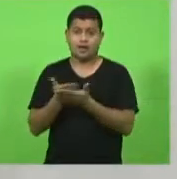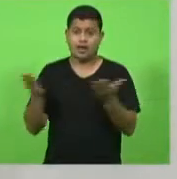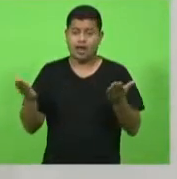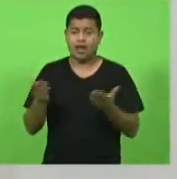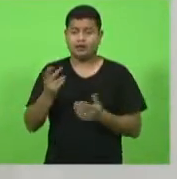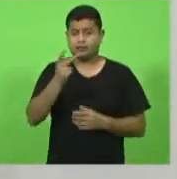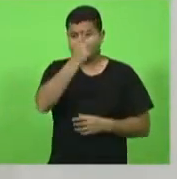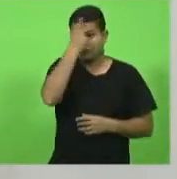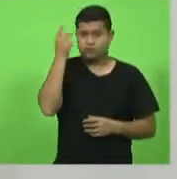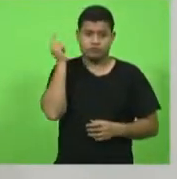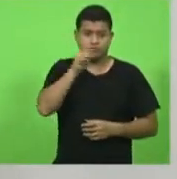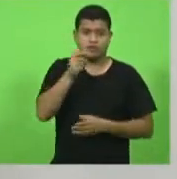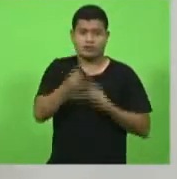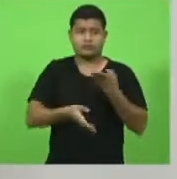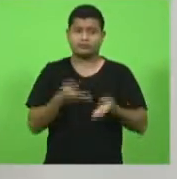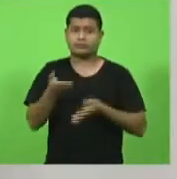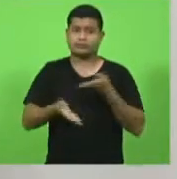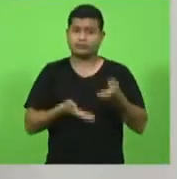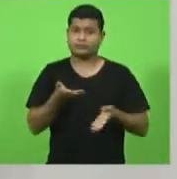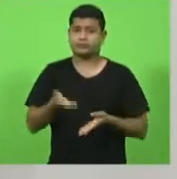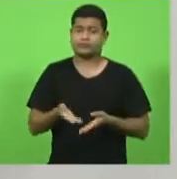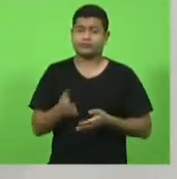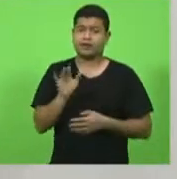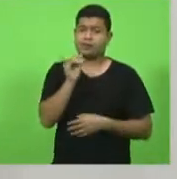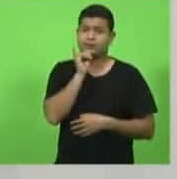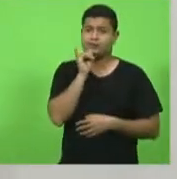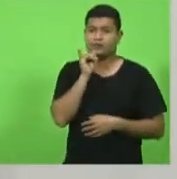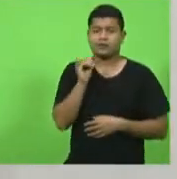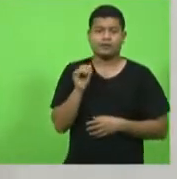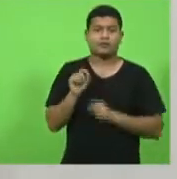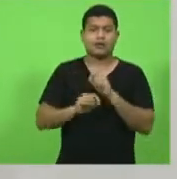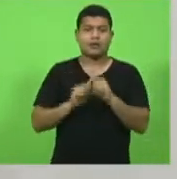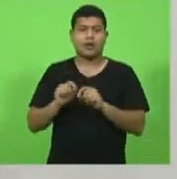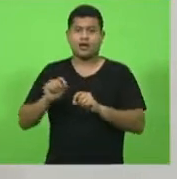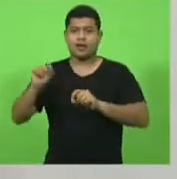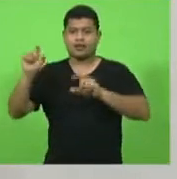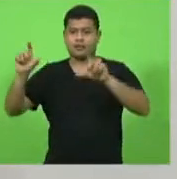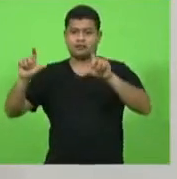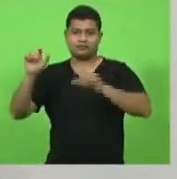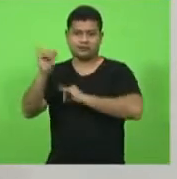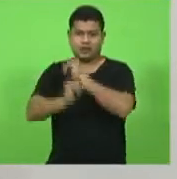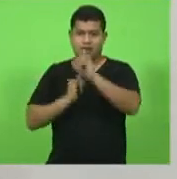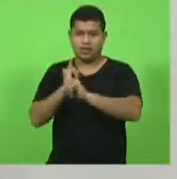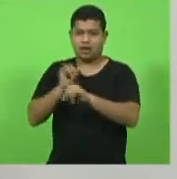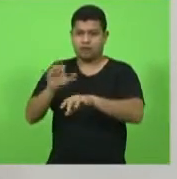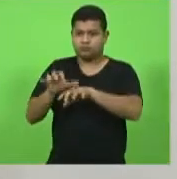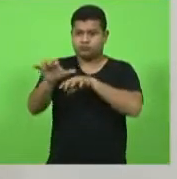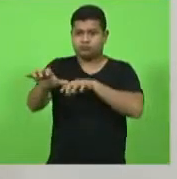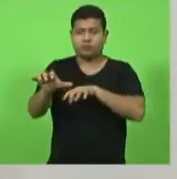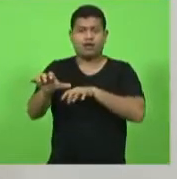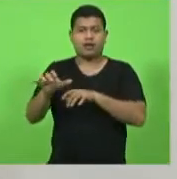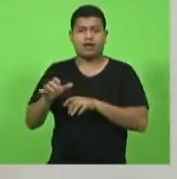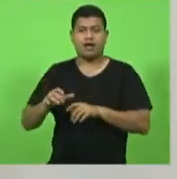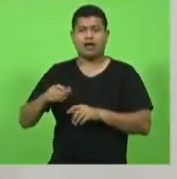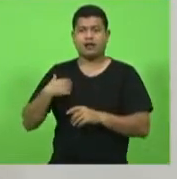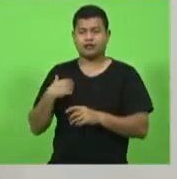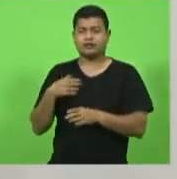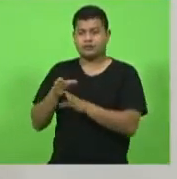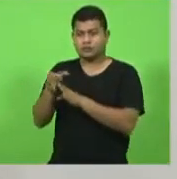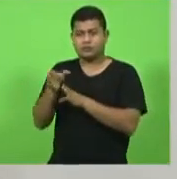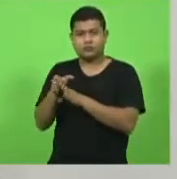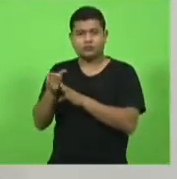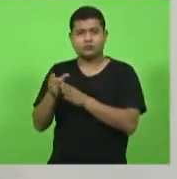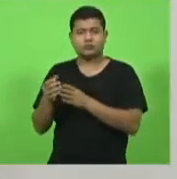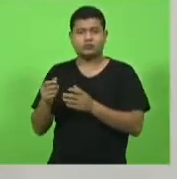possam ser atendidas porque ah não então faz telemedicina tudo bem que o que o estado assuma esse compromisso desde